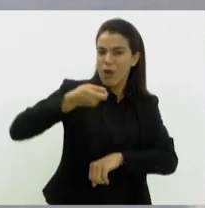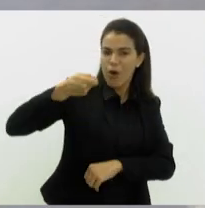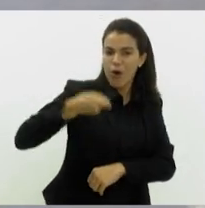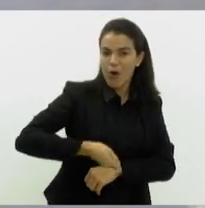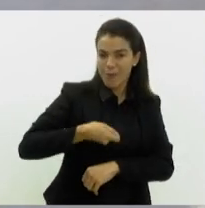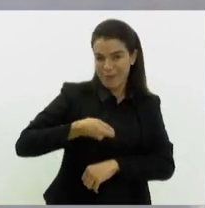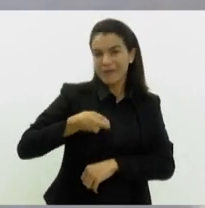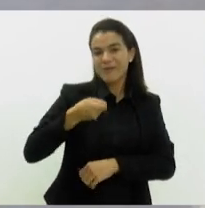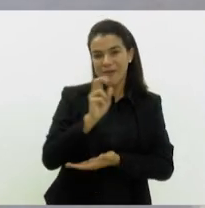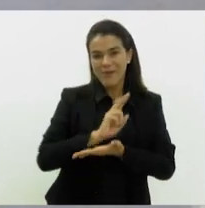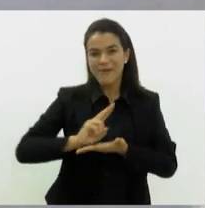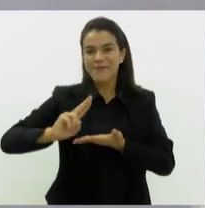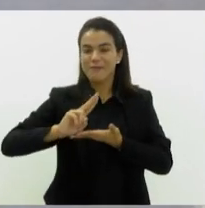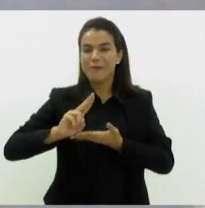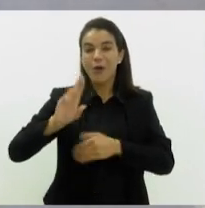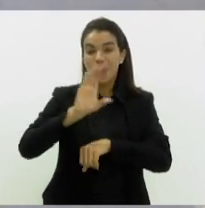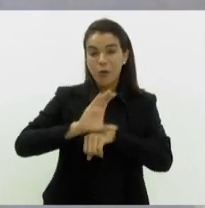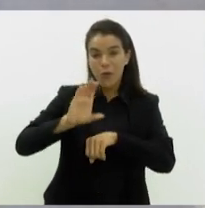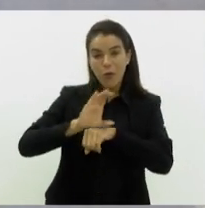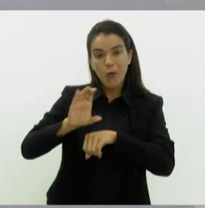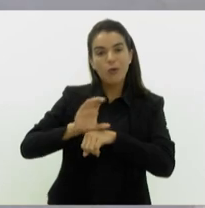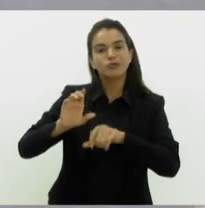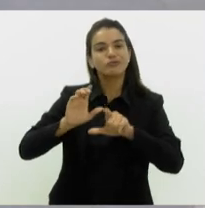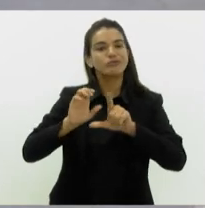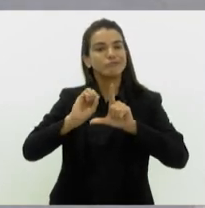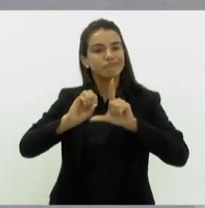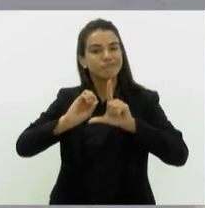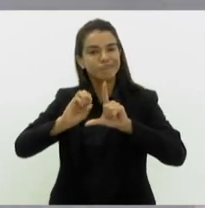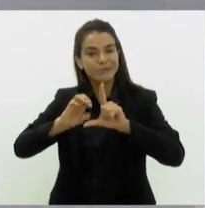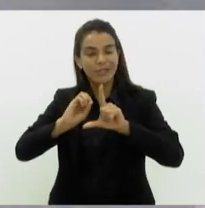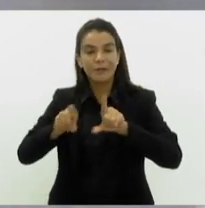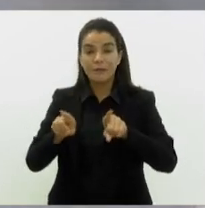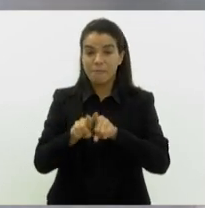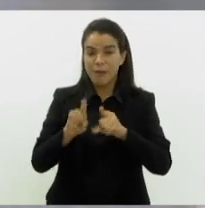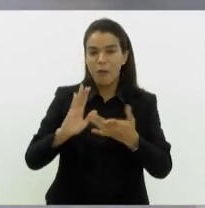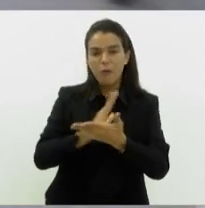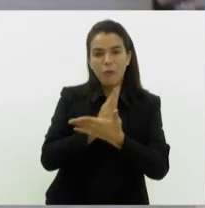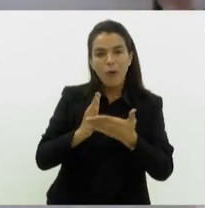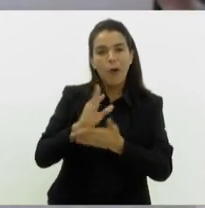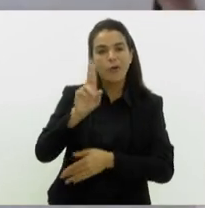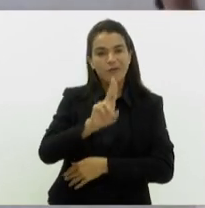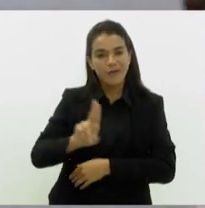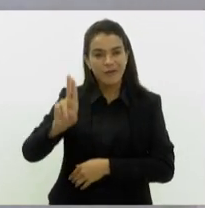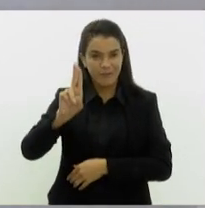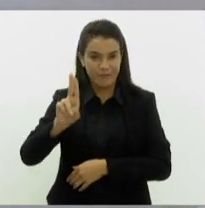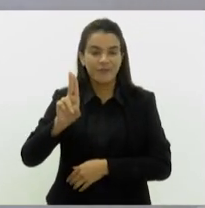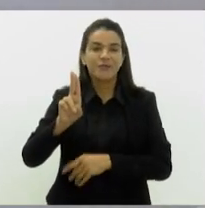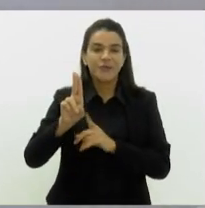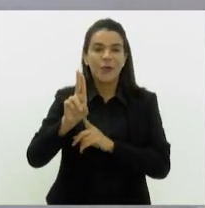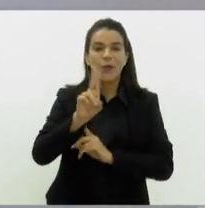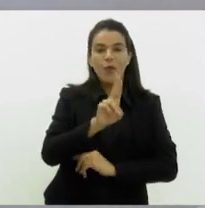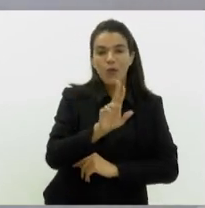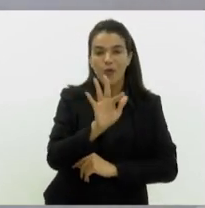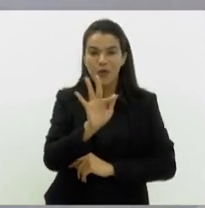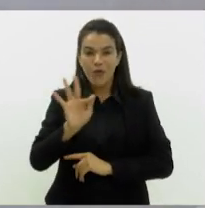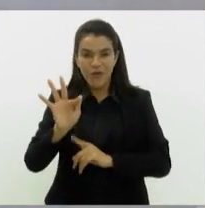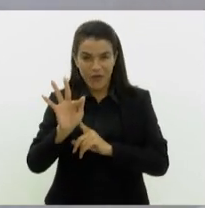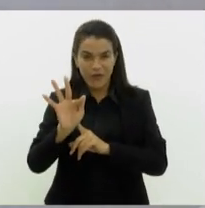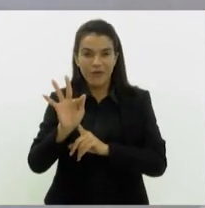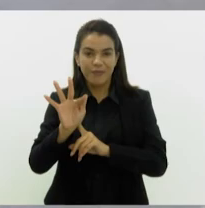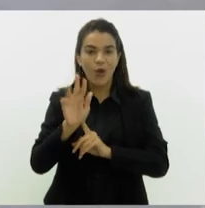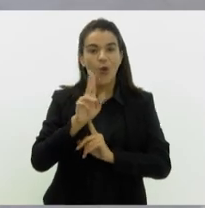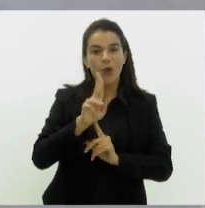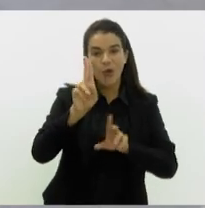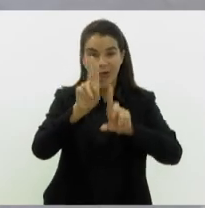dentro das universidades para os cursos de licenciaturas. Algumas universidades, como também a Universidade Federal do Estado do Rio de Janeiro, que a